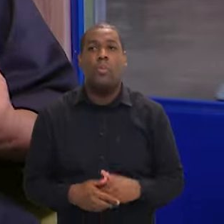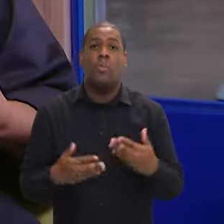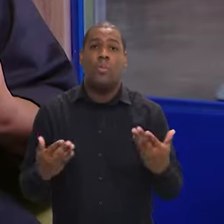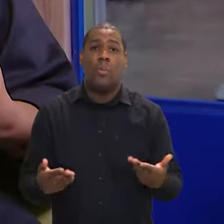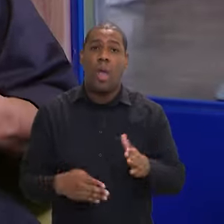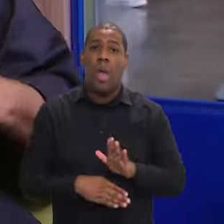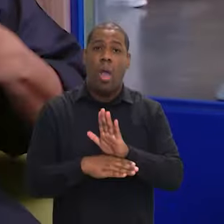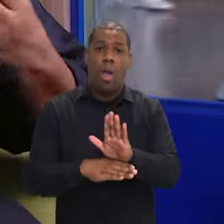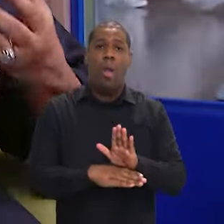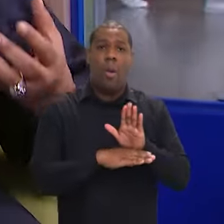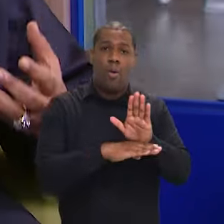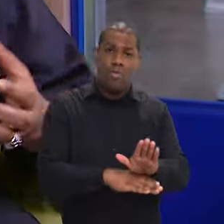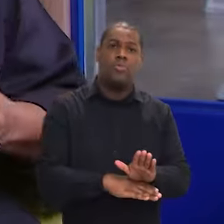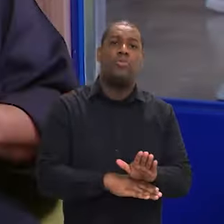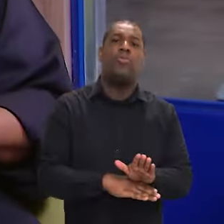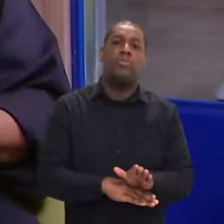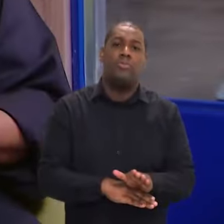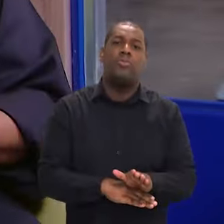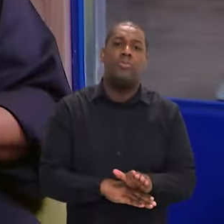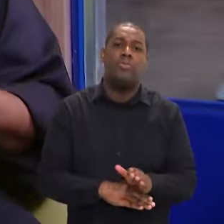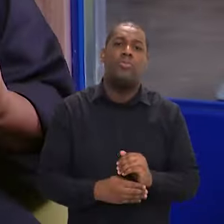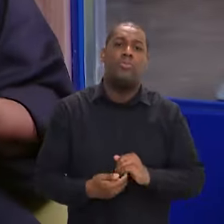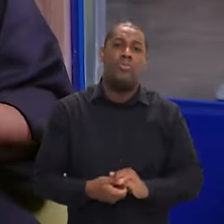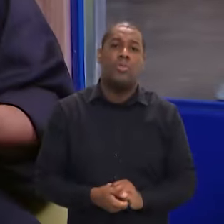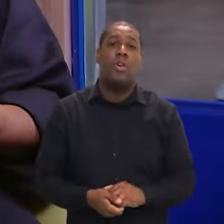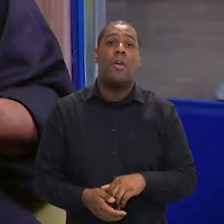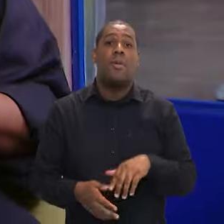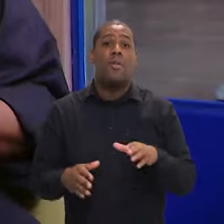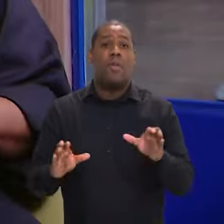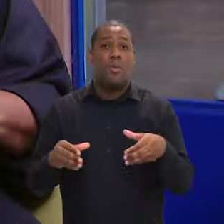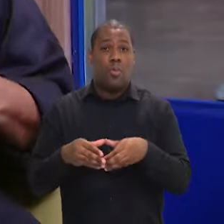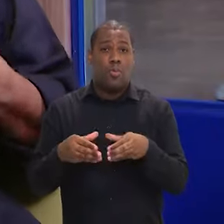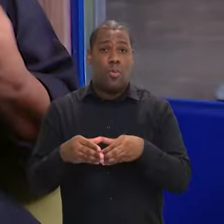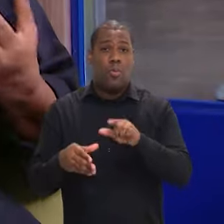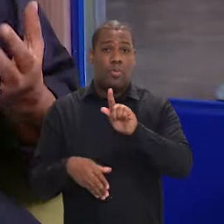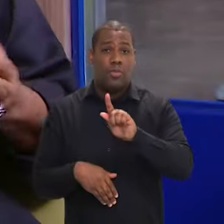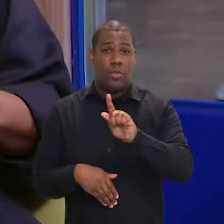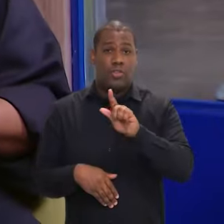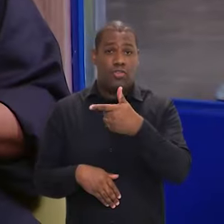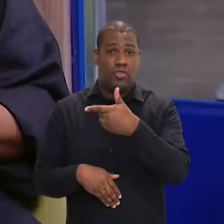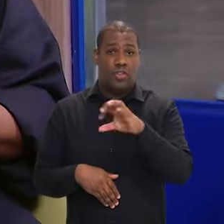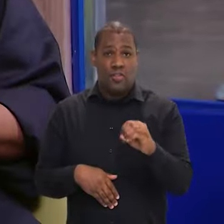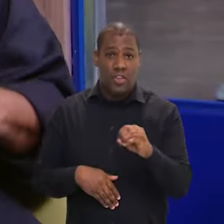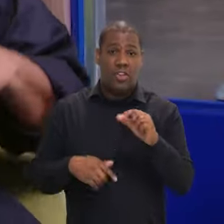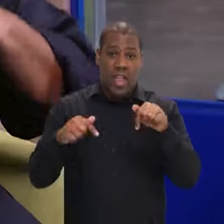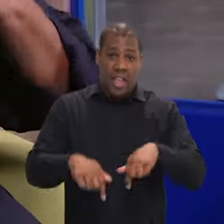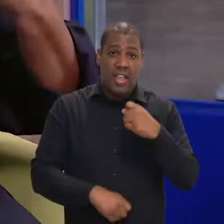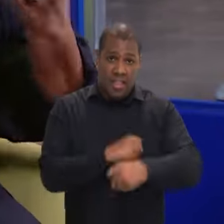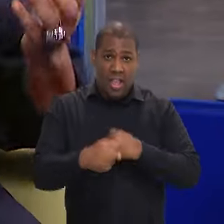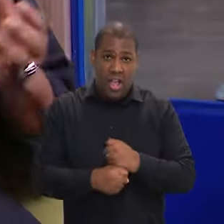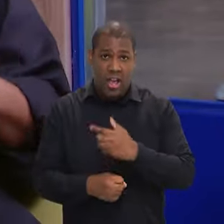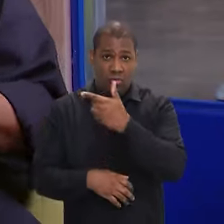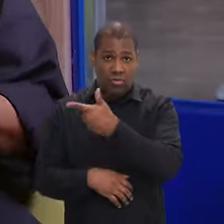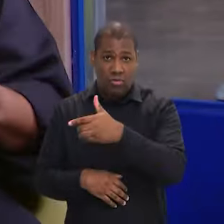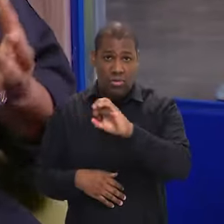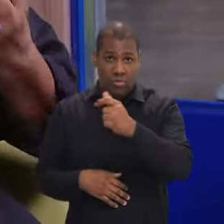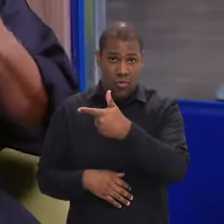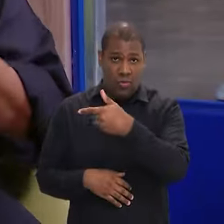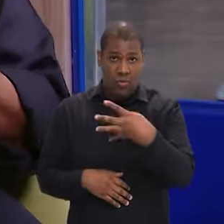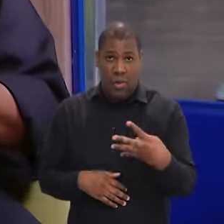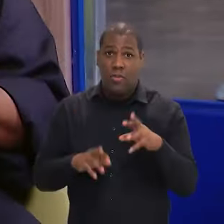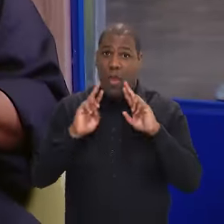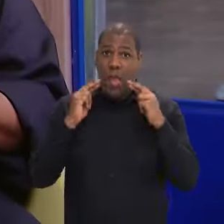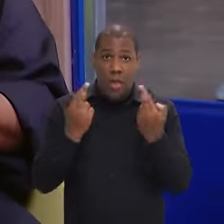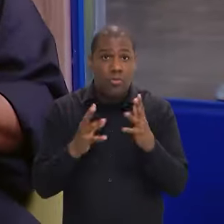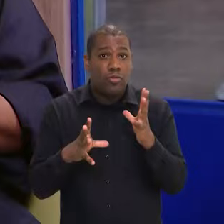colocado, essas oportunidades todas. Para o G20, agora, esse ano, serão mais de 100 reuniões de várias pessoas de